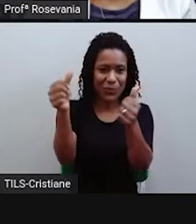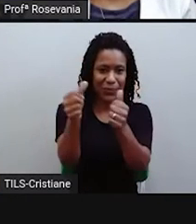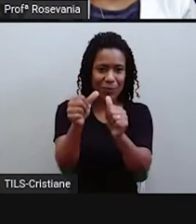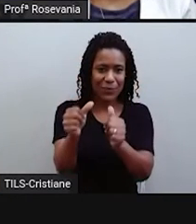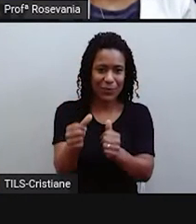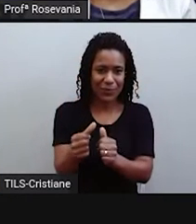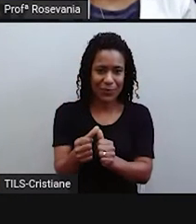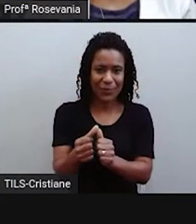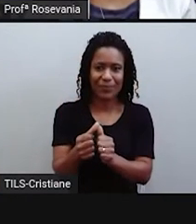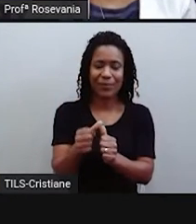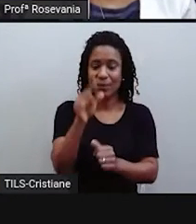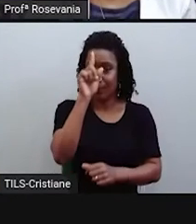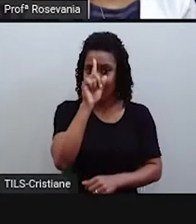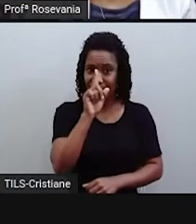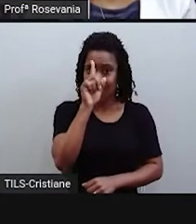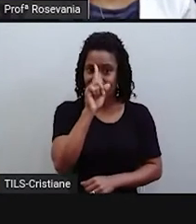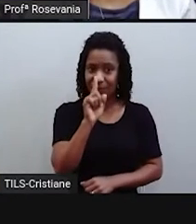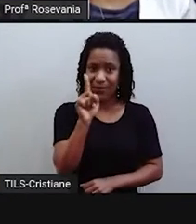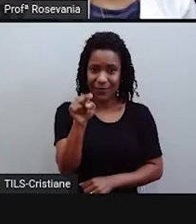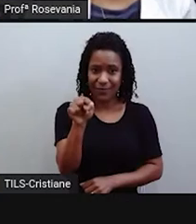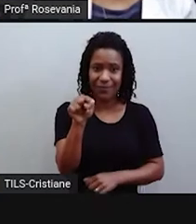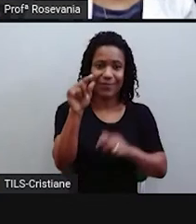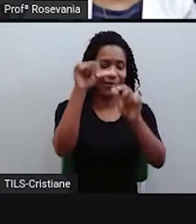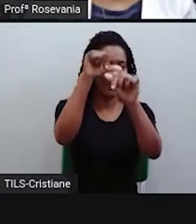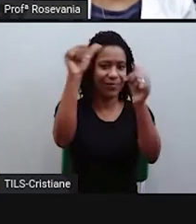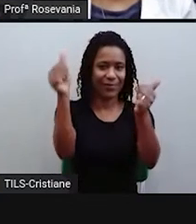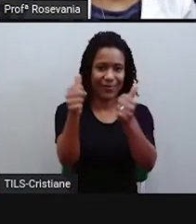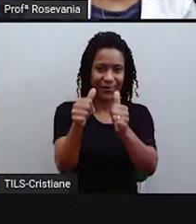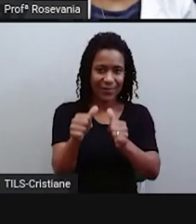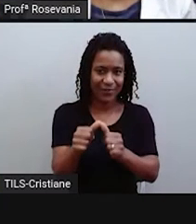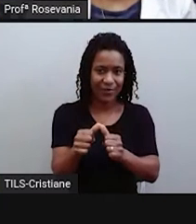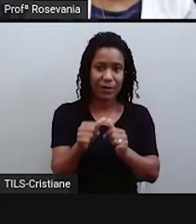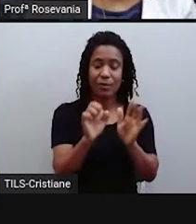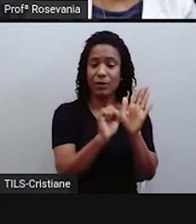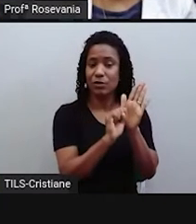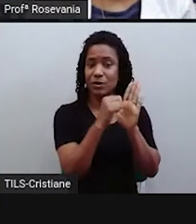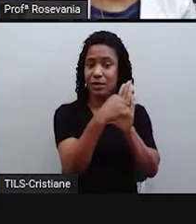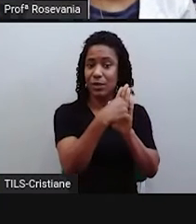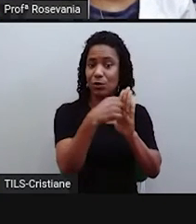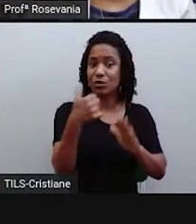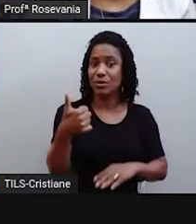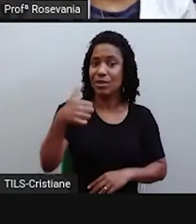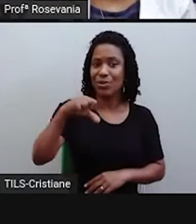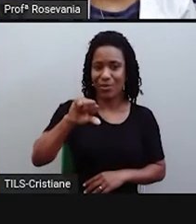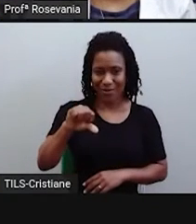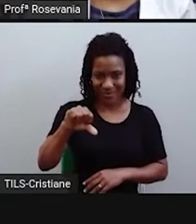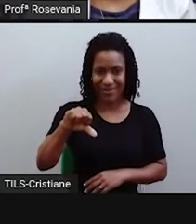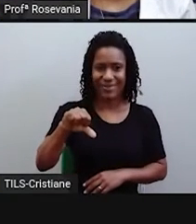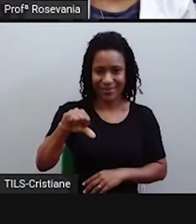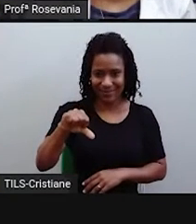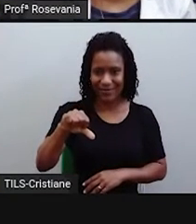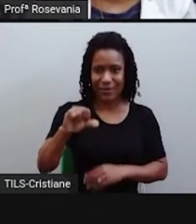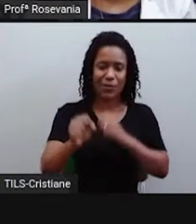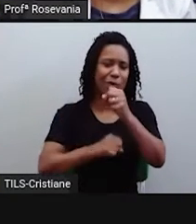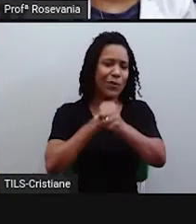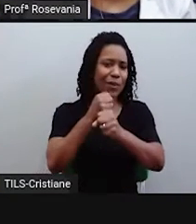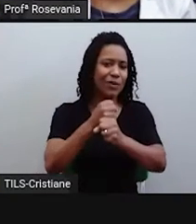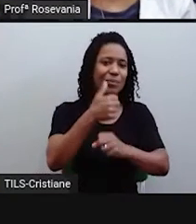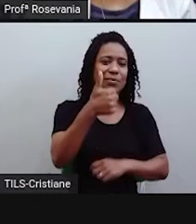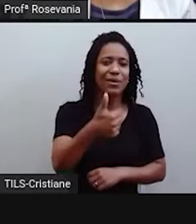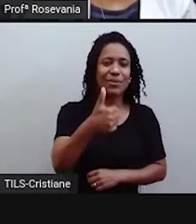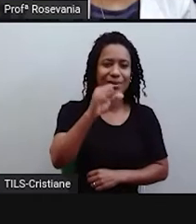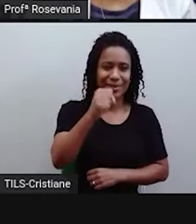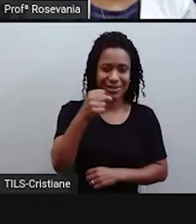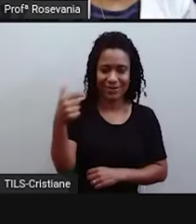pedacinho amarelinho aqui. Essa, ó, do século XIX, início do século XIX, 1822.